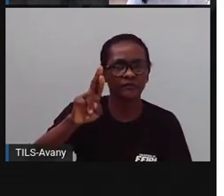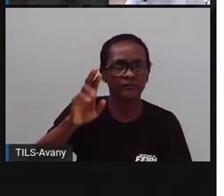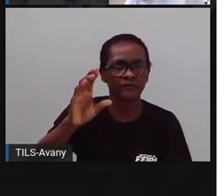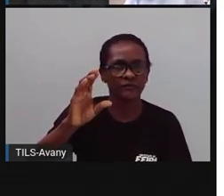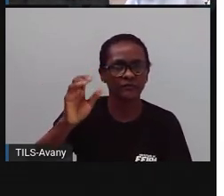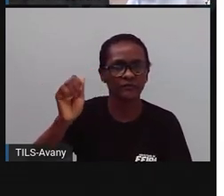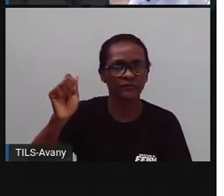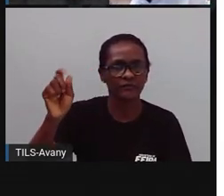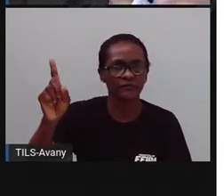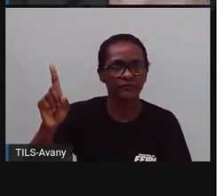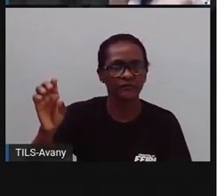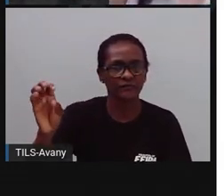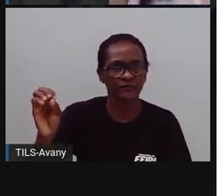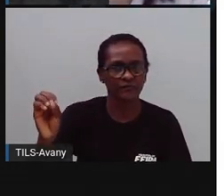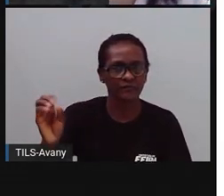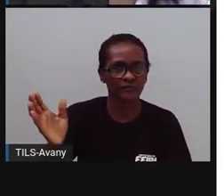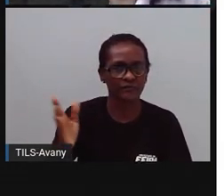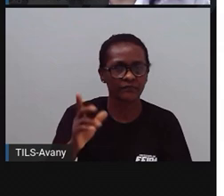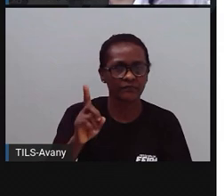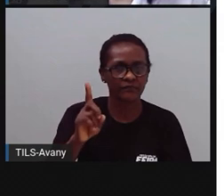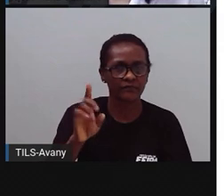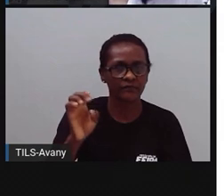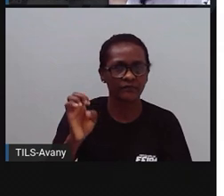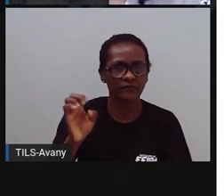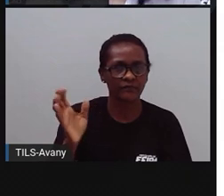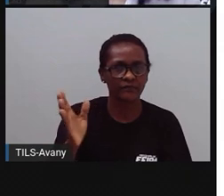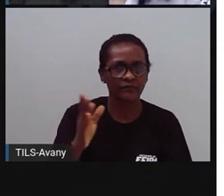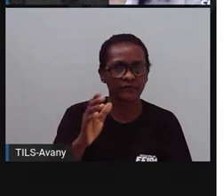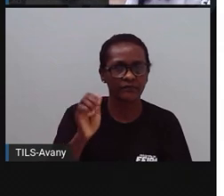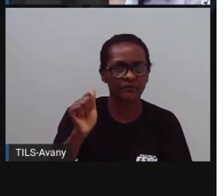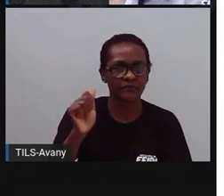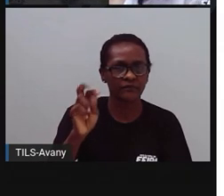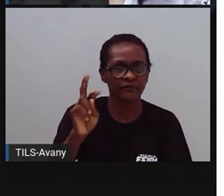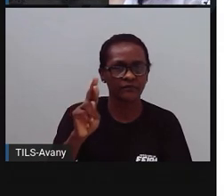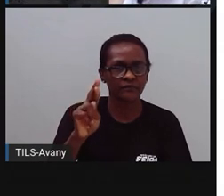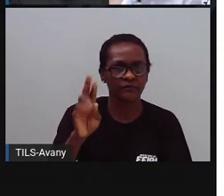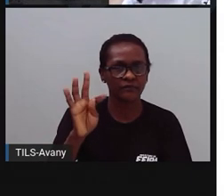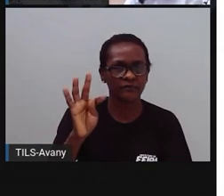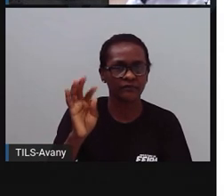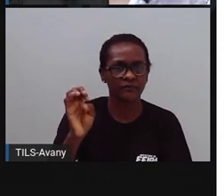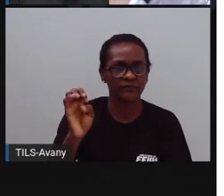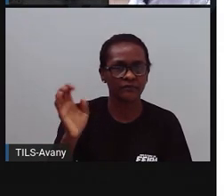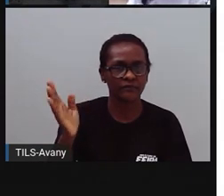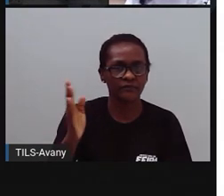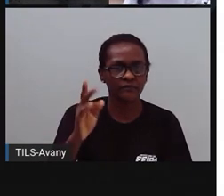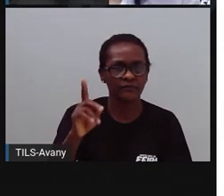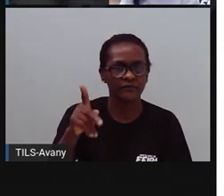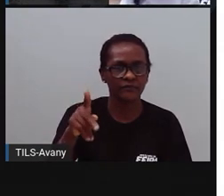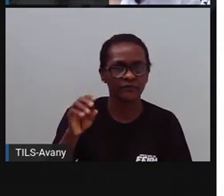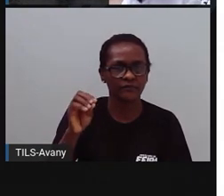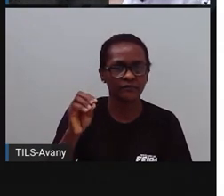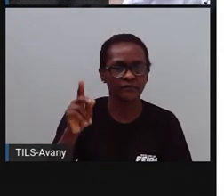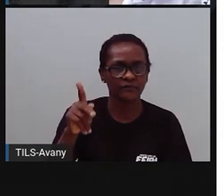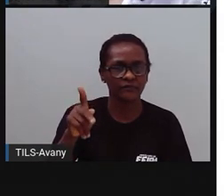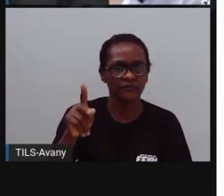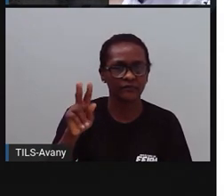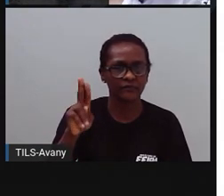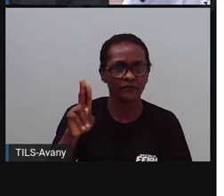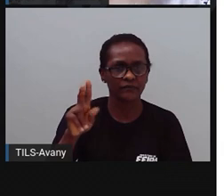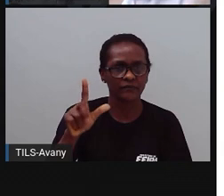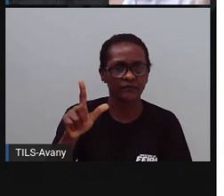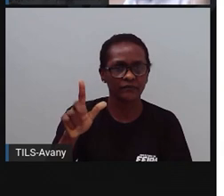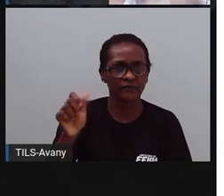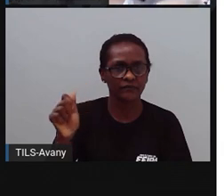feirense? E fica bem no centro da cidade. Tá bom? Tem também o Shopping Popular, que é um lugar que tem